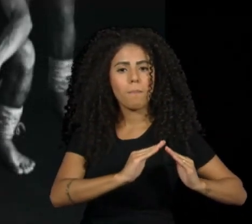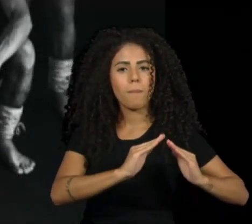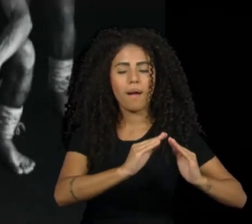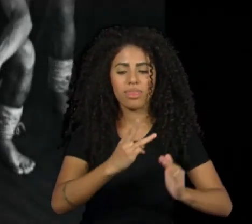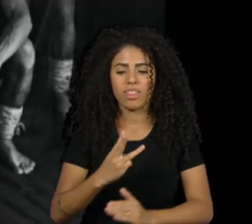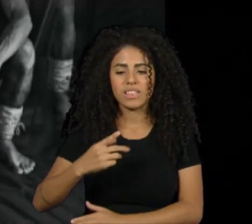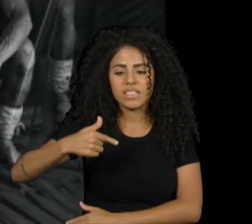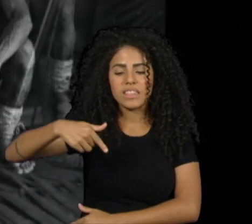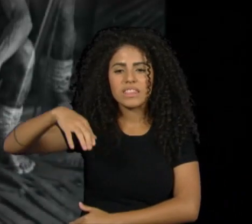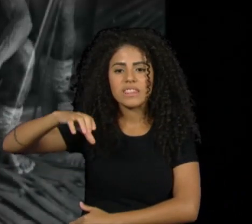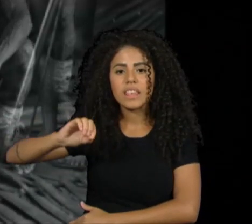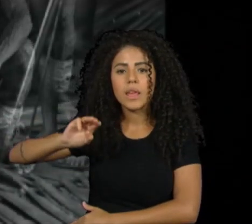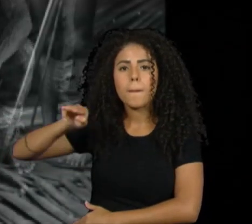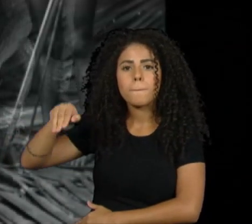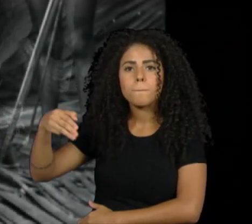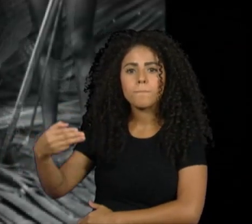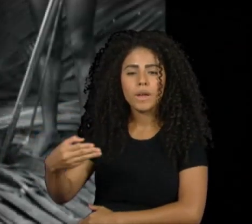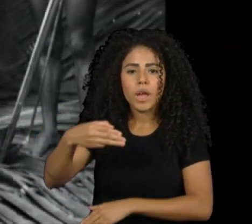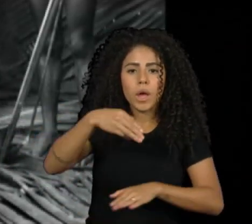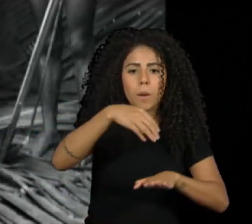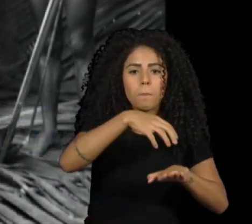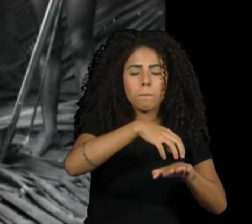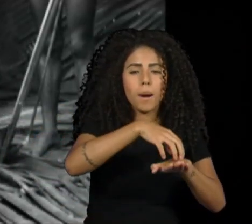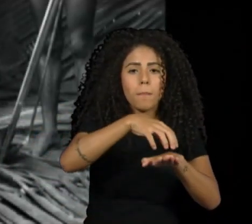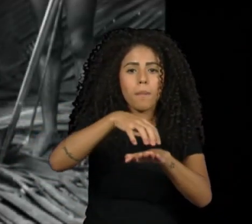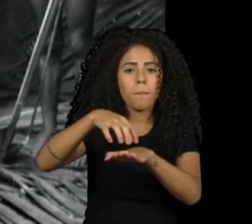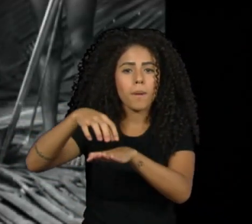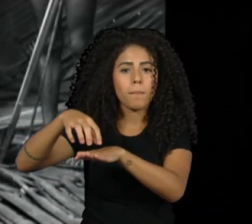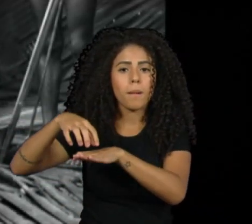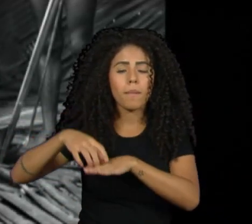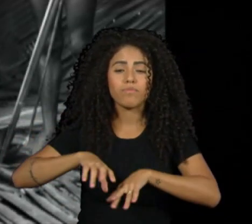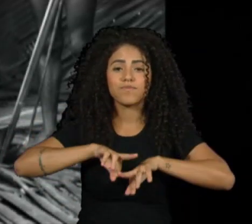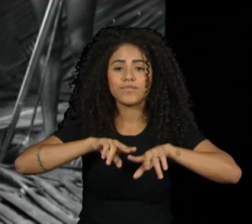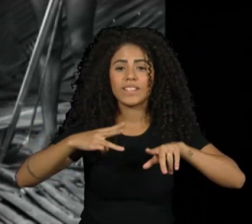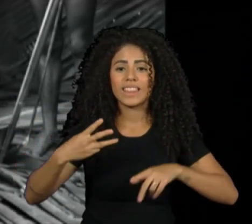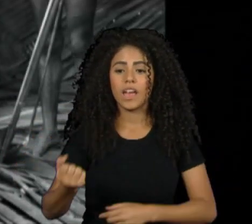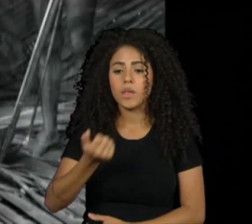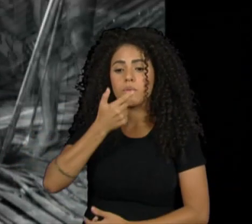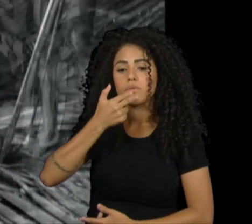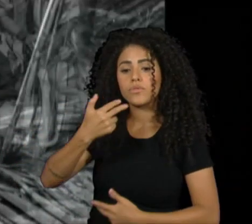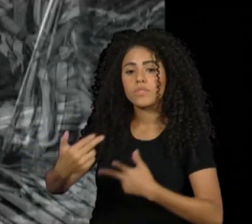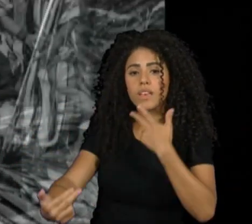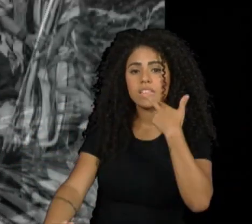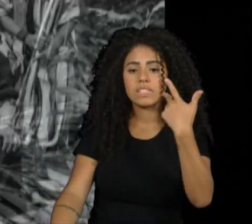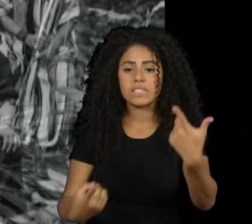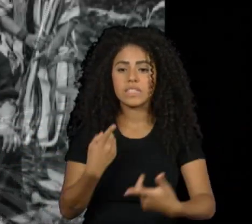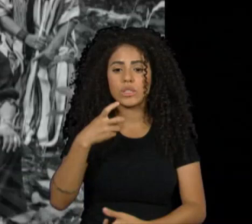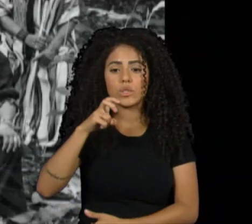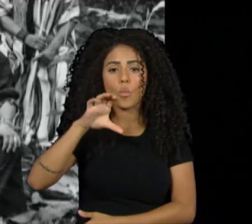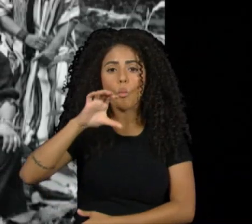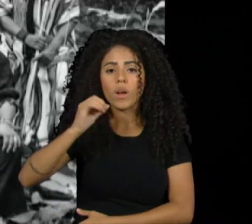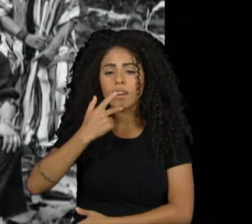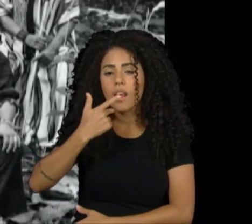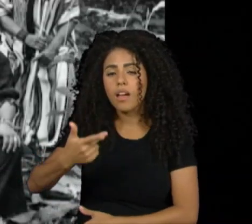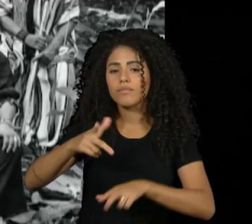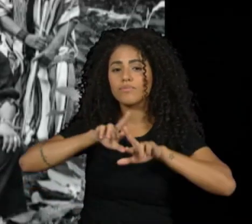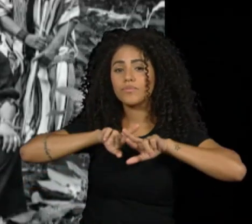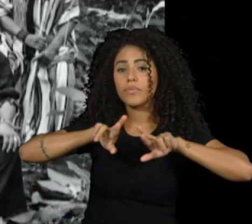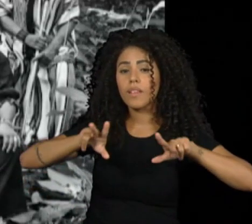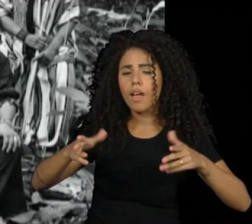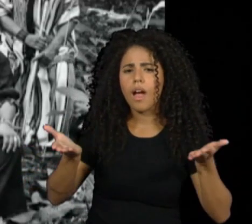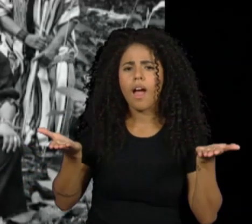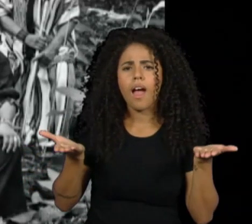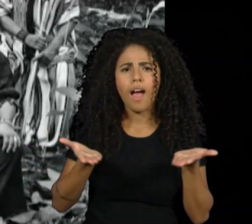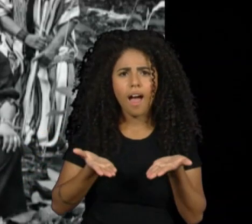mil, divididos em 188 grupos que falam 150 idiomas diferentes. E até o